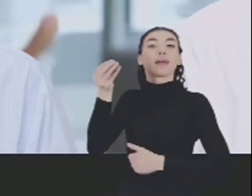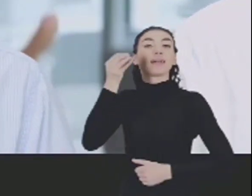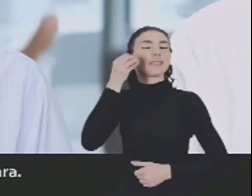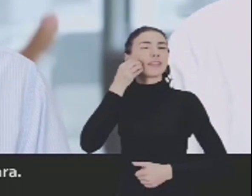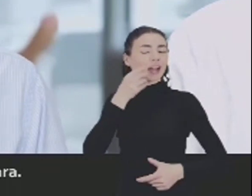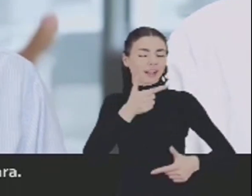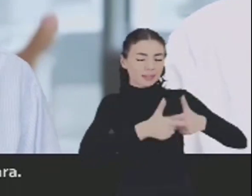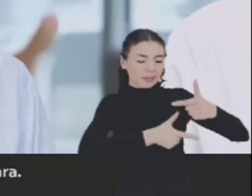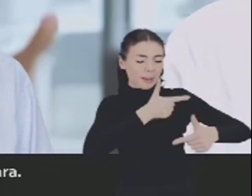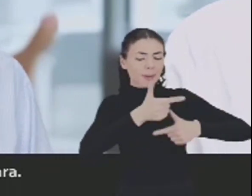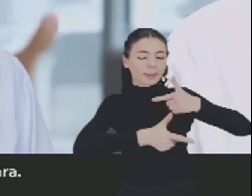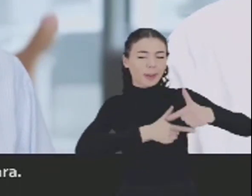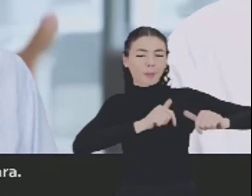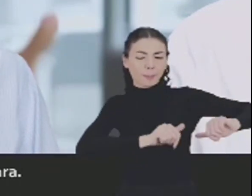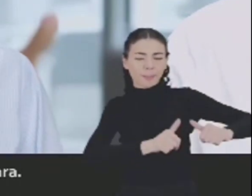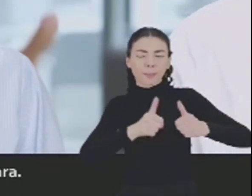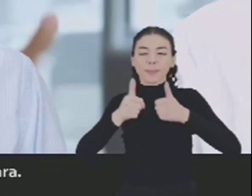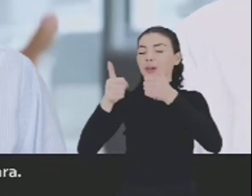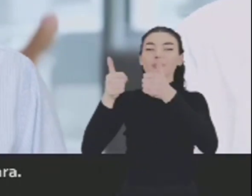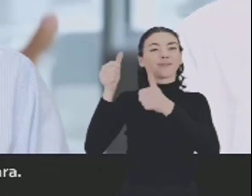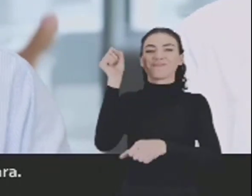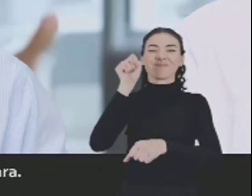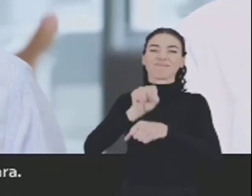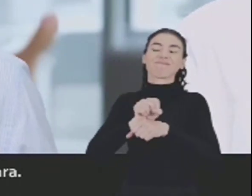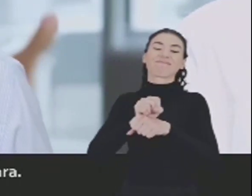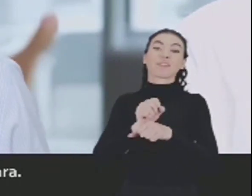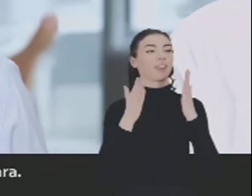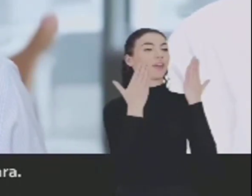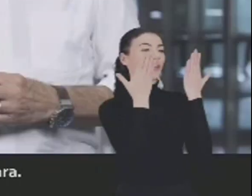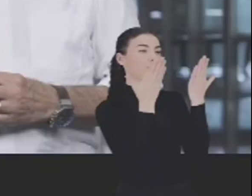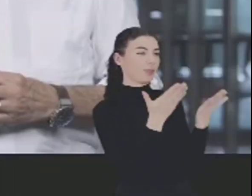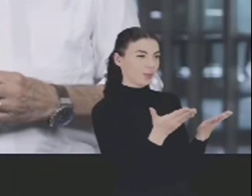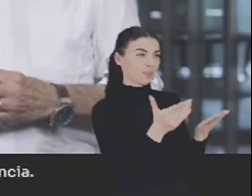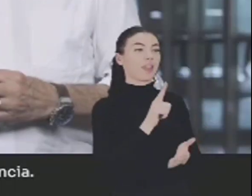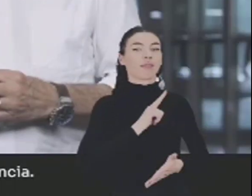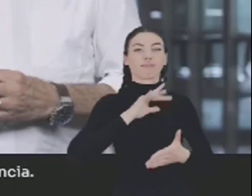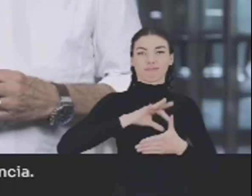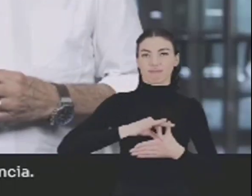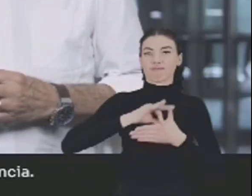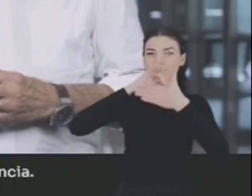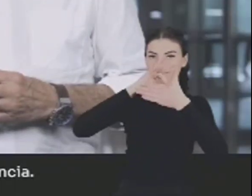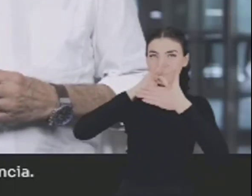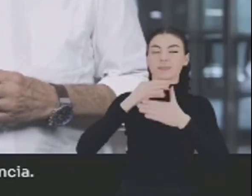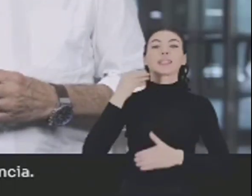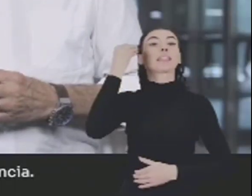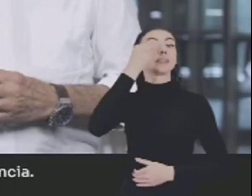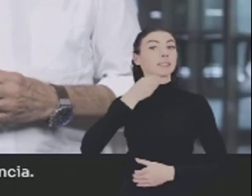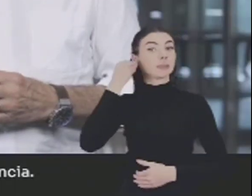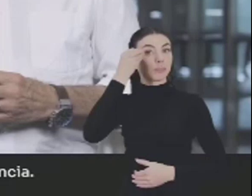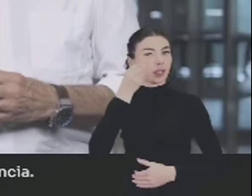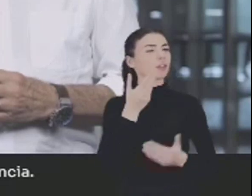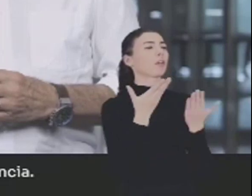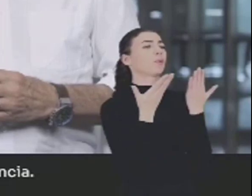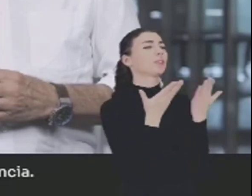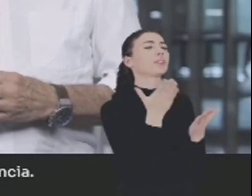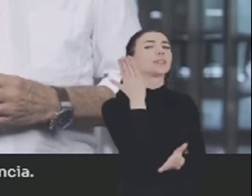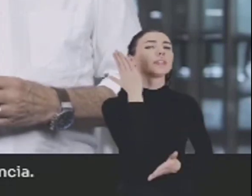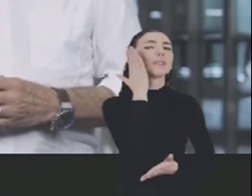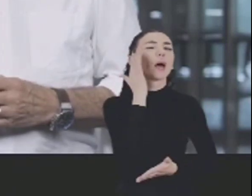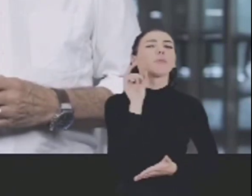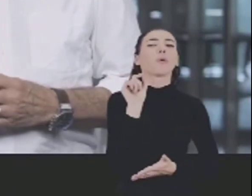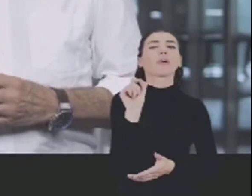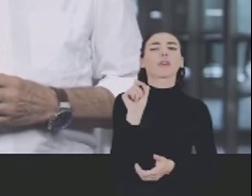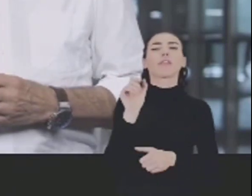A busca por fazer sempre o melhor nunca para. Em você, Bonete, temos a liderança, a